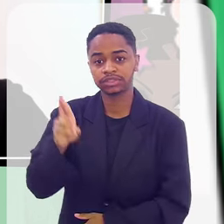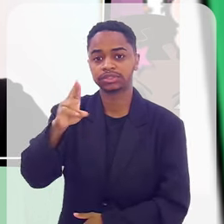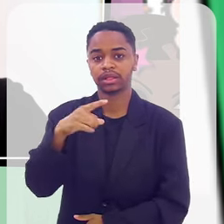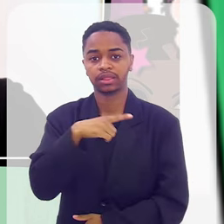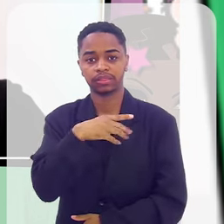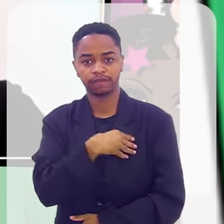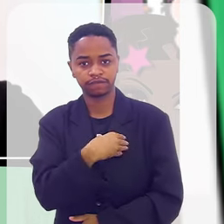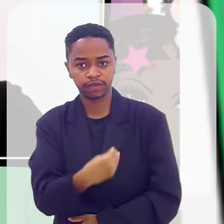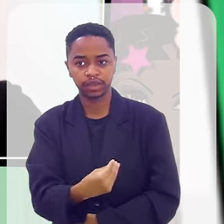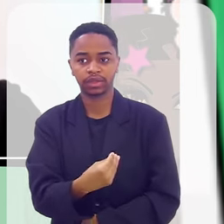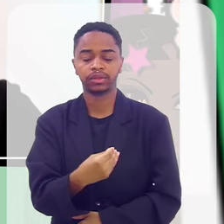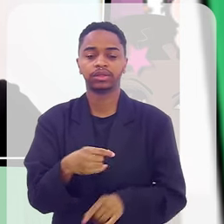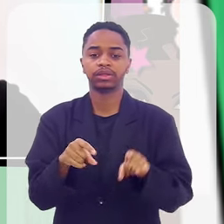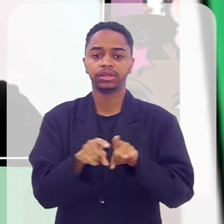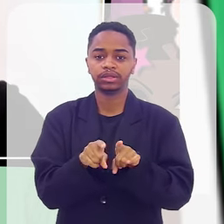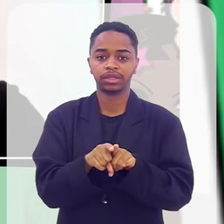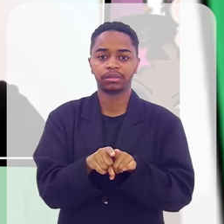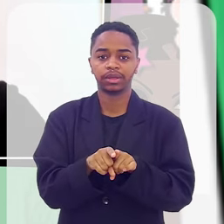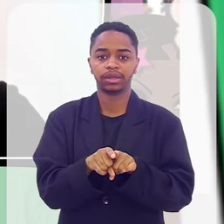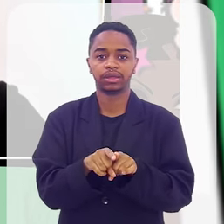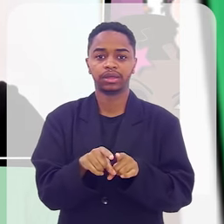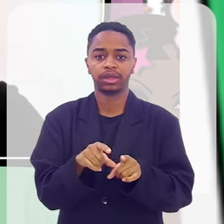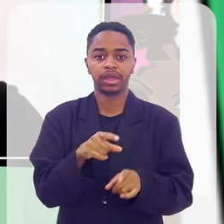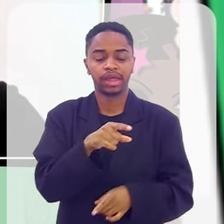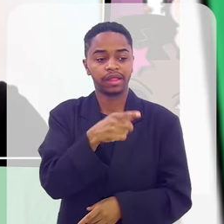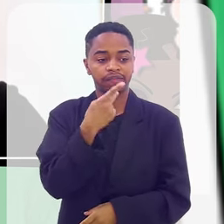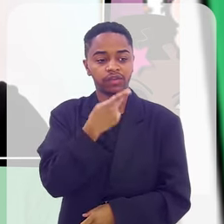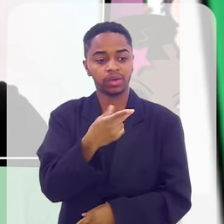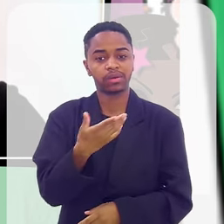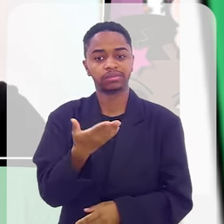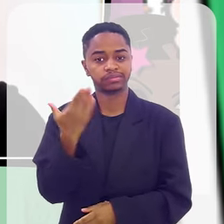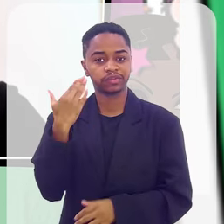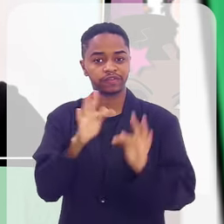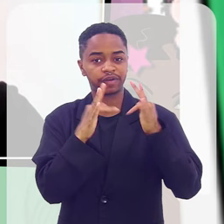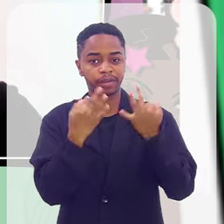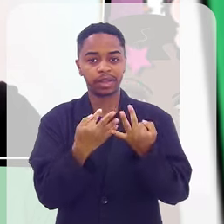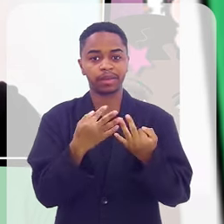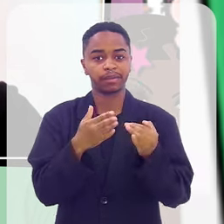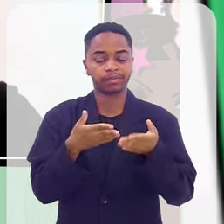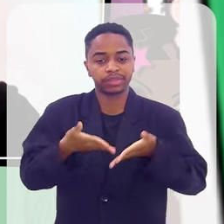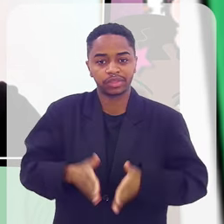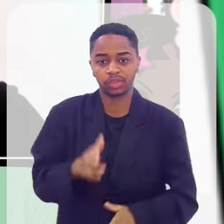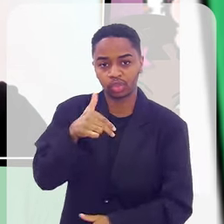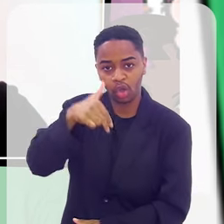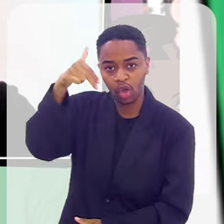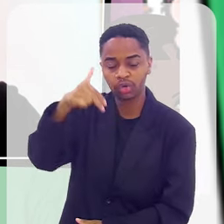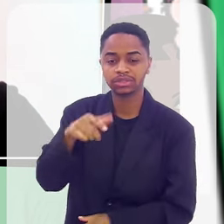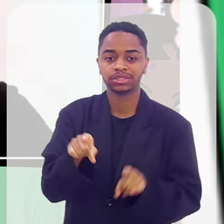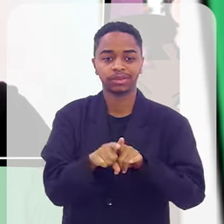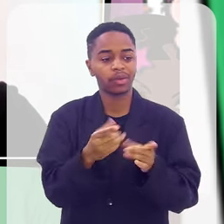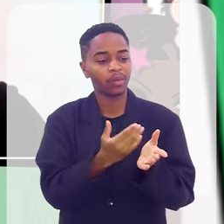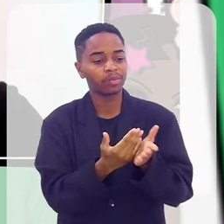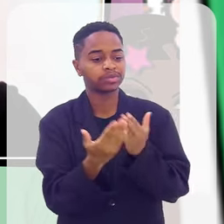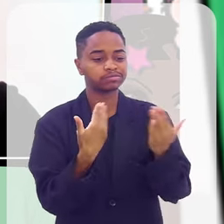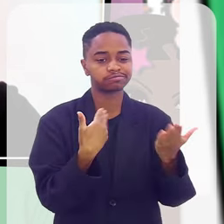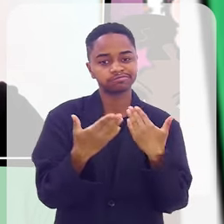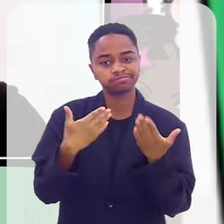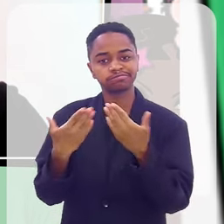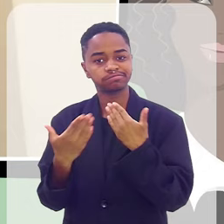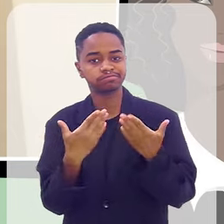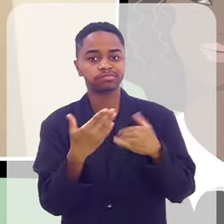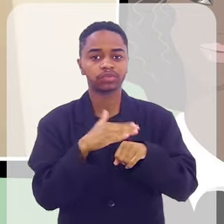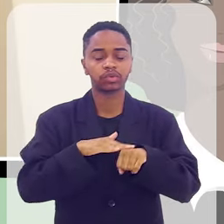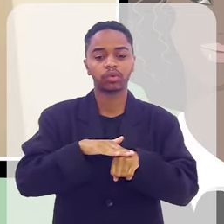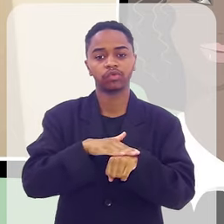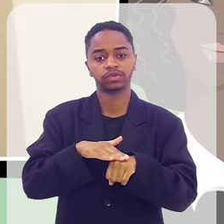filhos e que eu gostei, era do Norte. Ela falou também que era do Norte. Aí, ela começou a se abrir comigo e aí, ela começou a conversar.